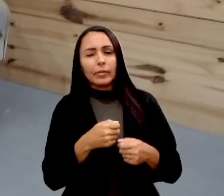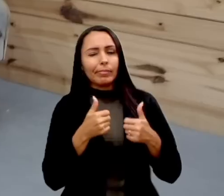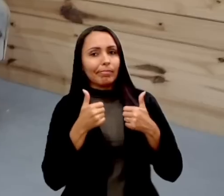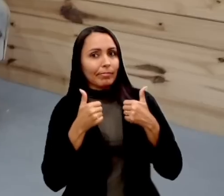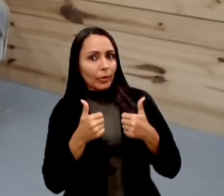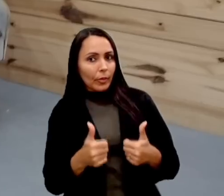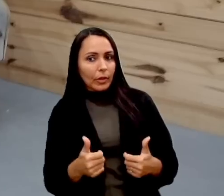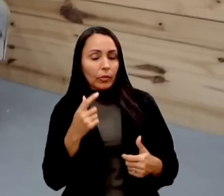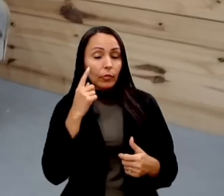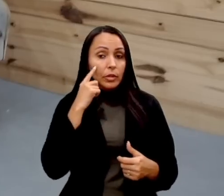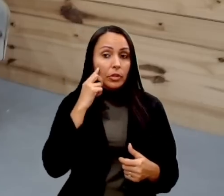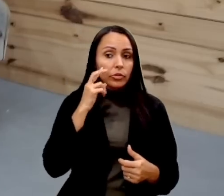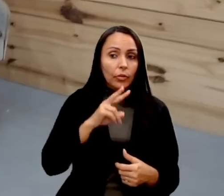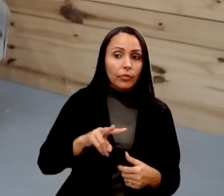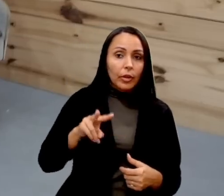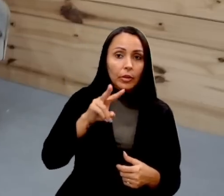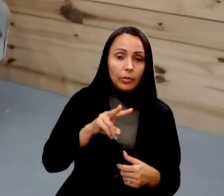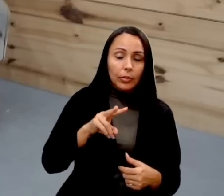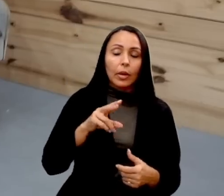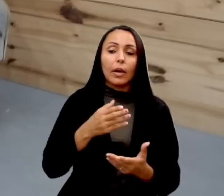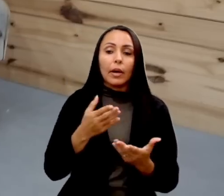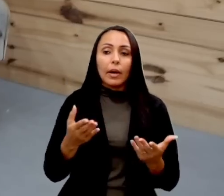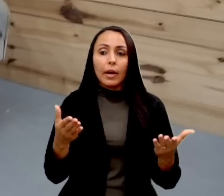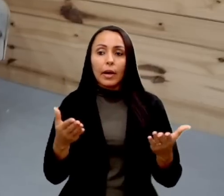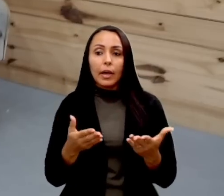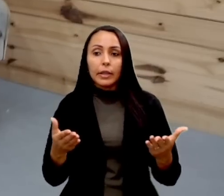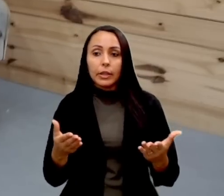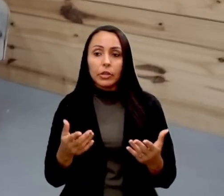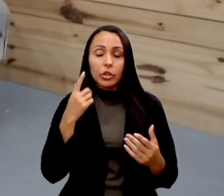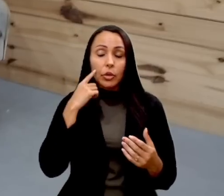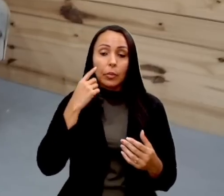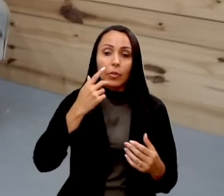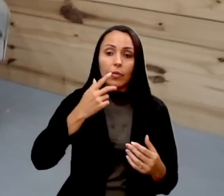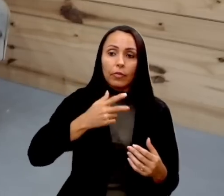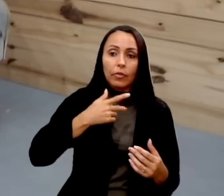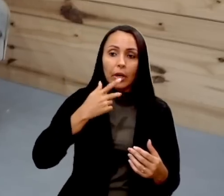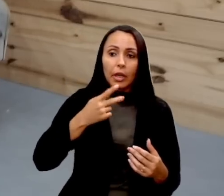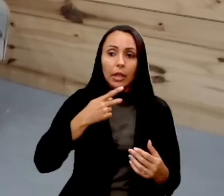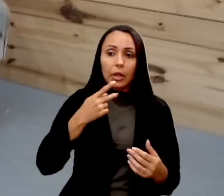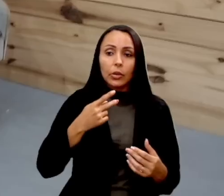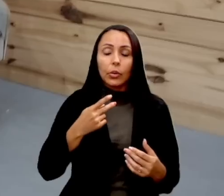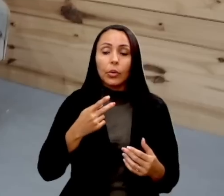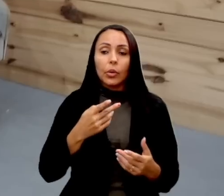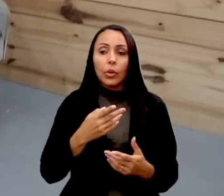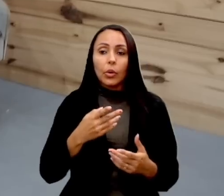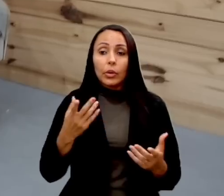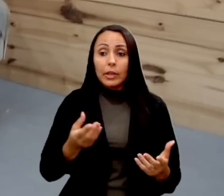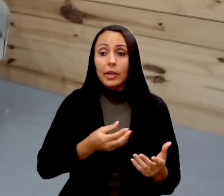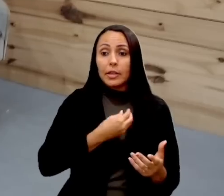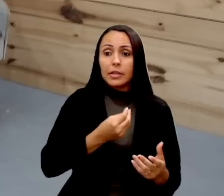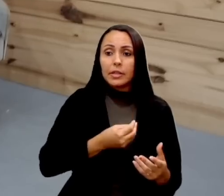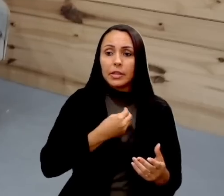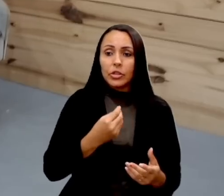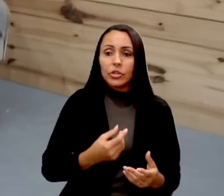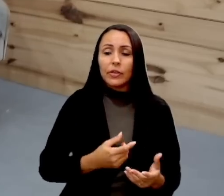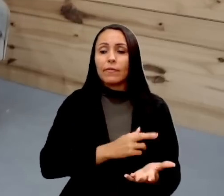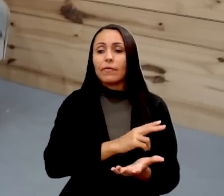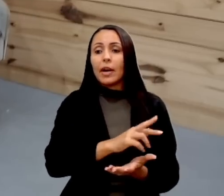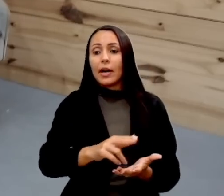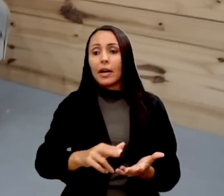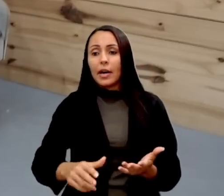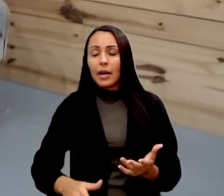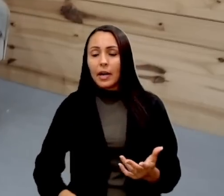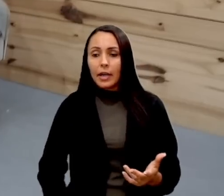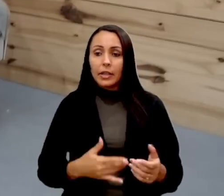vocês estão vendo aí, a gente deu um enfoque em um dos organogramas, estamos falando sobre o fluxograma, mas que existe uma gama de outras ferramentas que vão te